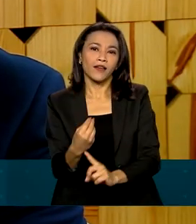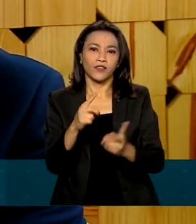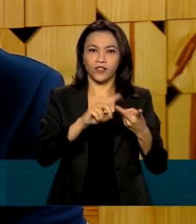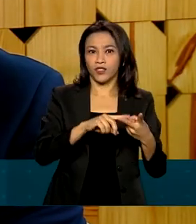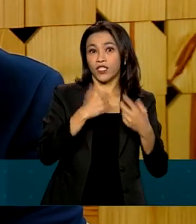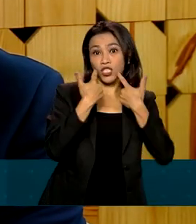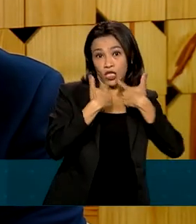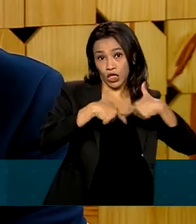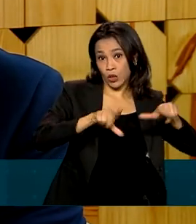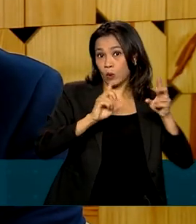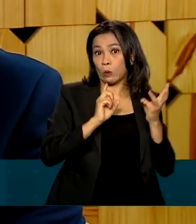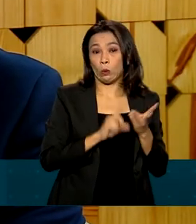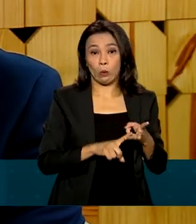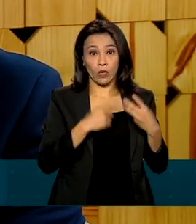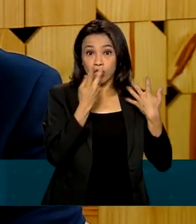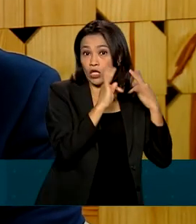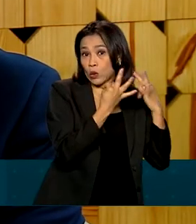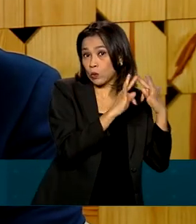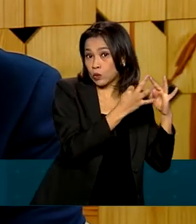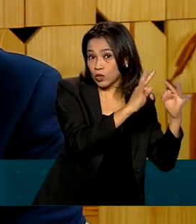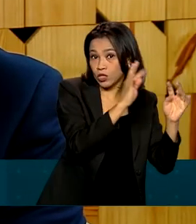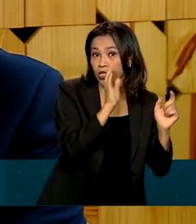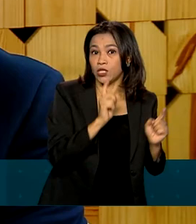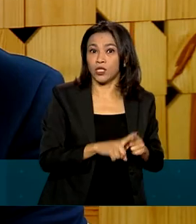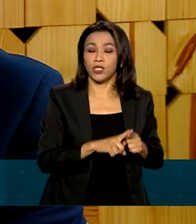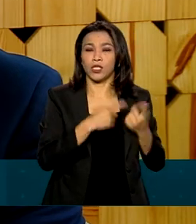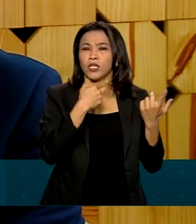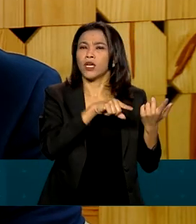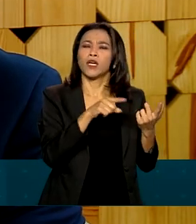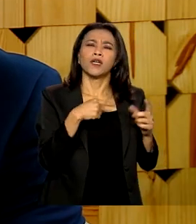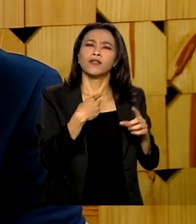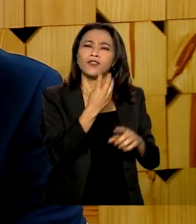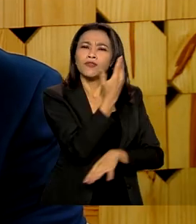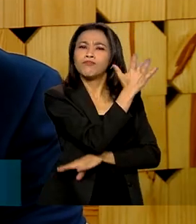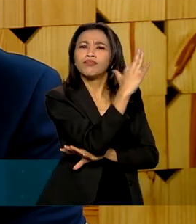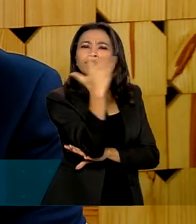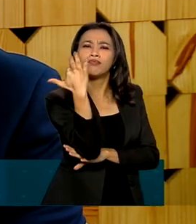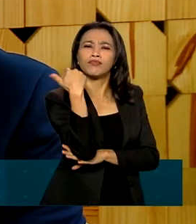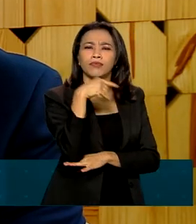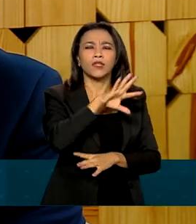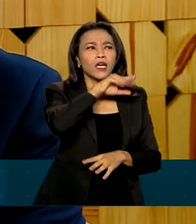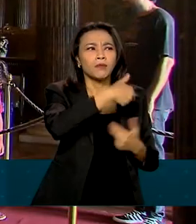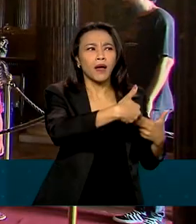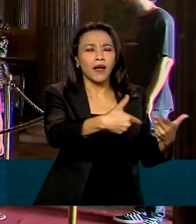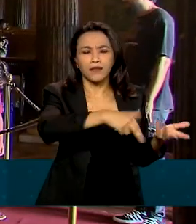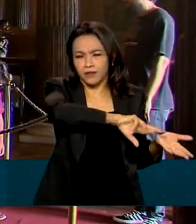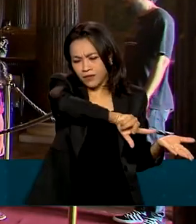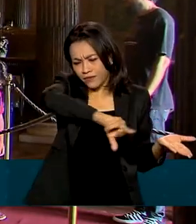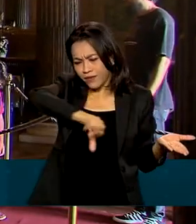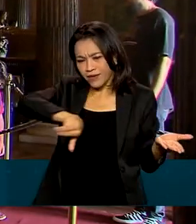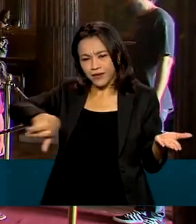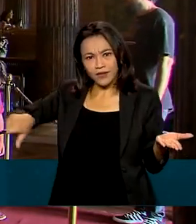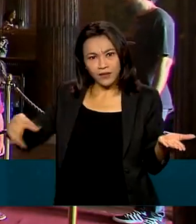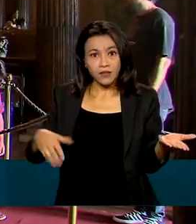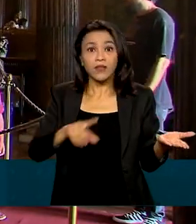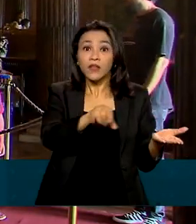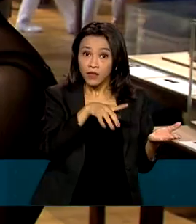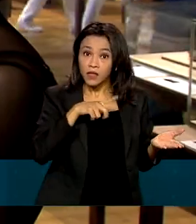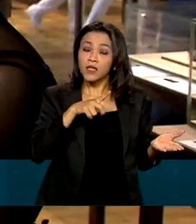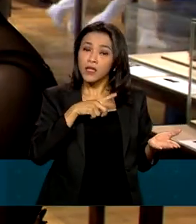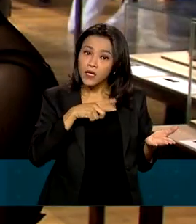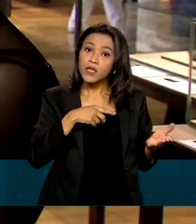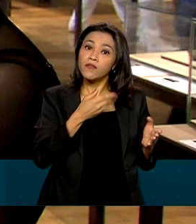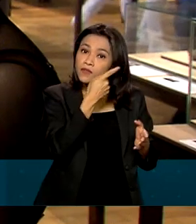ciência e tecnologia, museu de zoologia, museu de botânica. E o tema tem que ser abrangente, tem visitas guiadas,